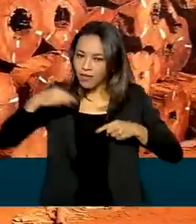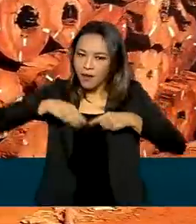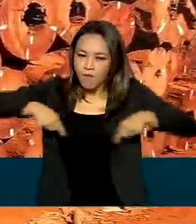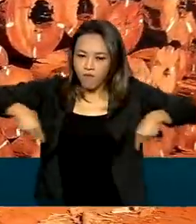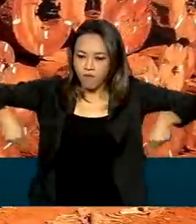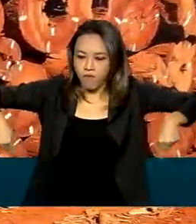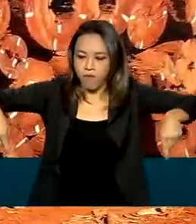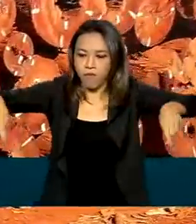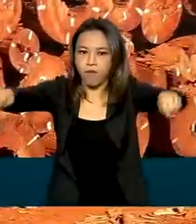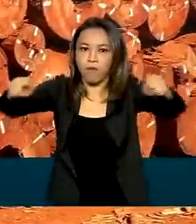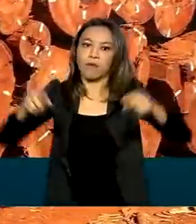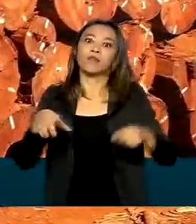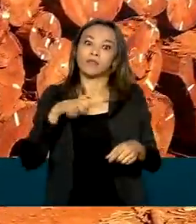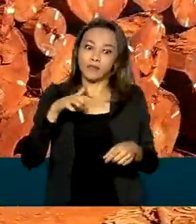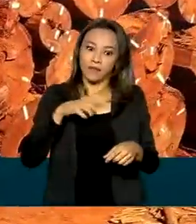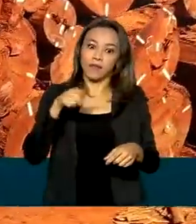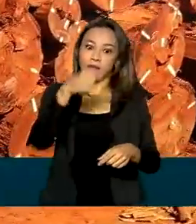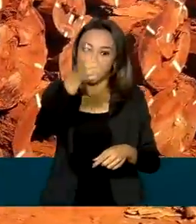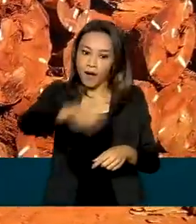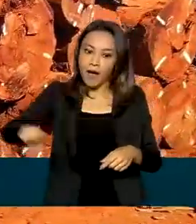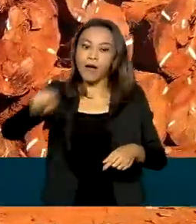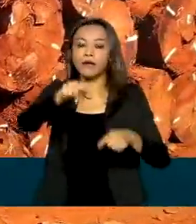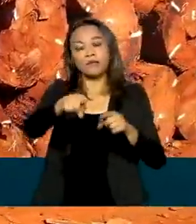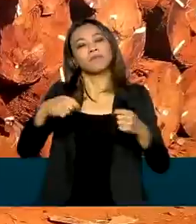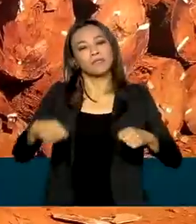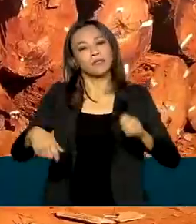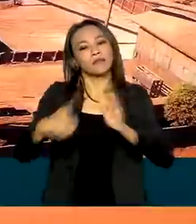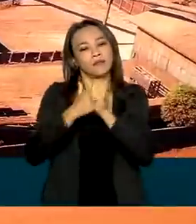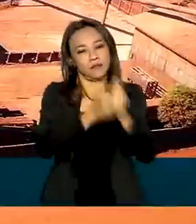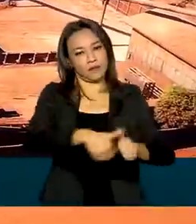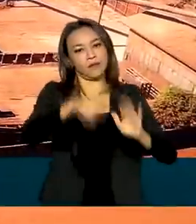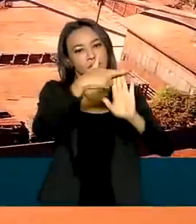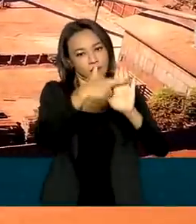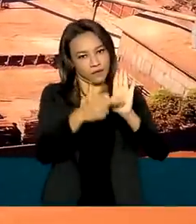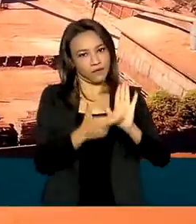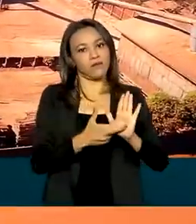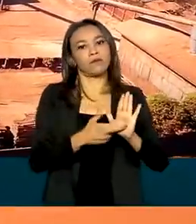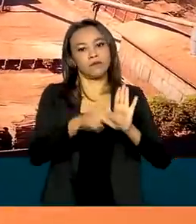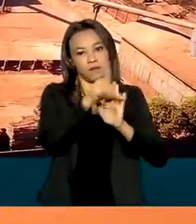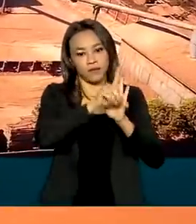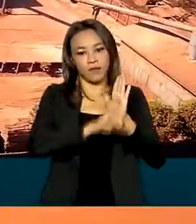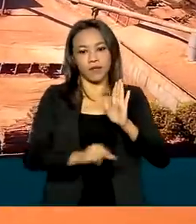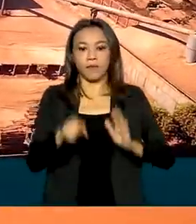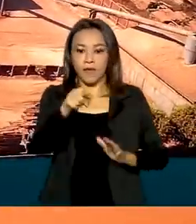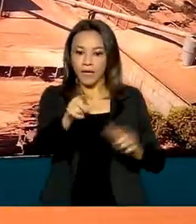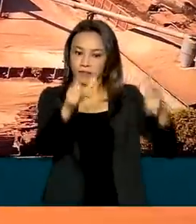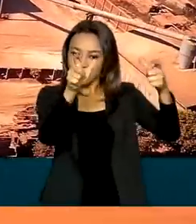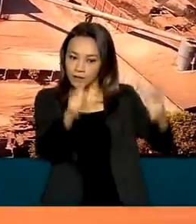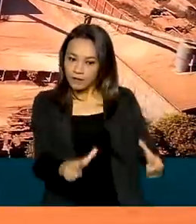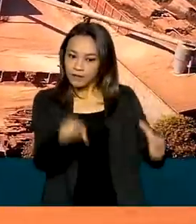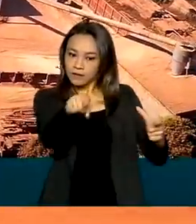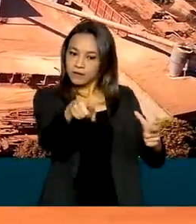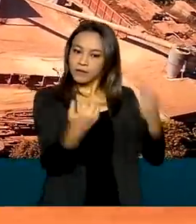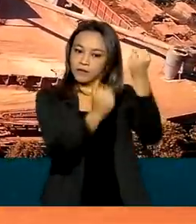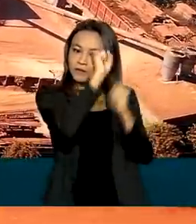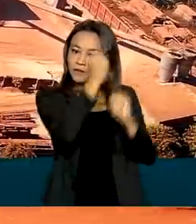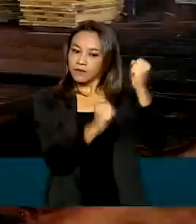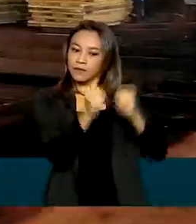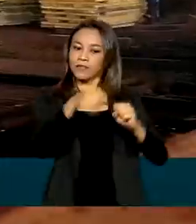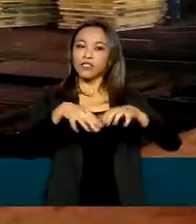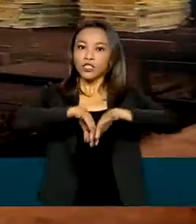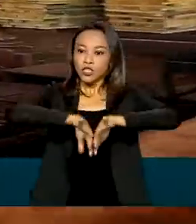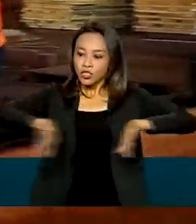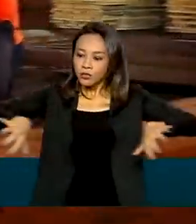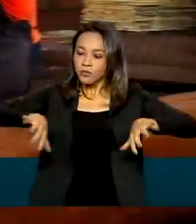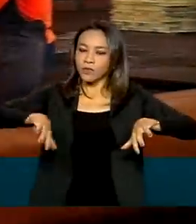concessionárias entrem na regularidade. Esta concessionária dividiu sua área de extração em 30 quadrantes,